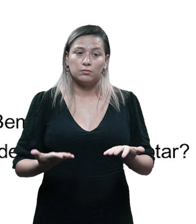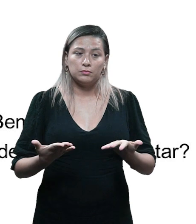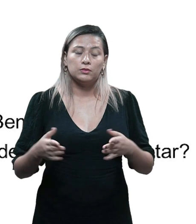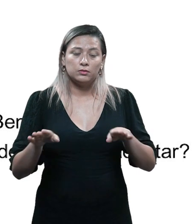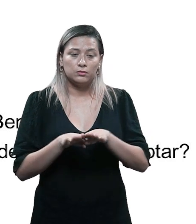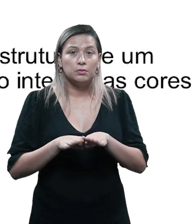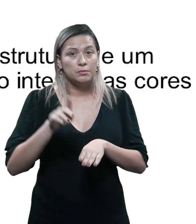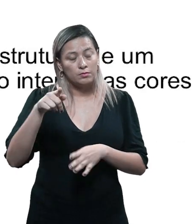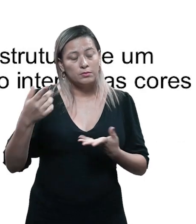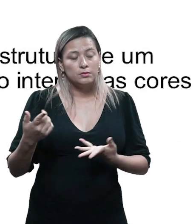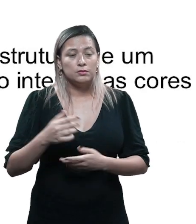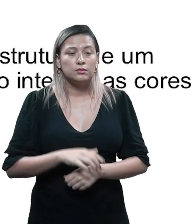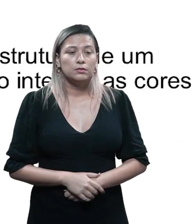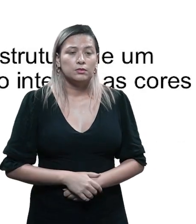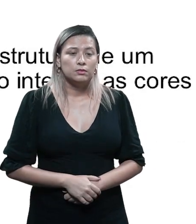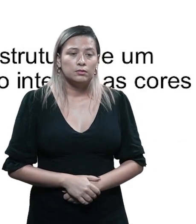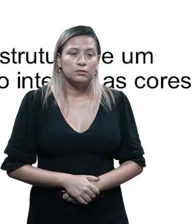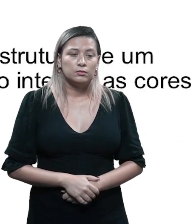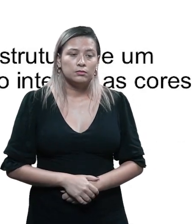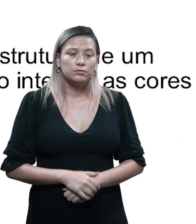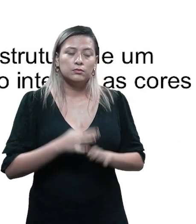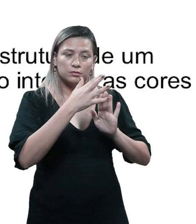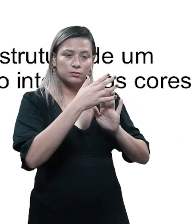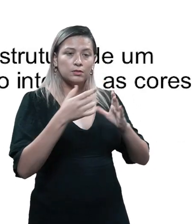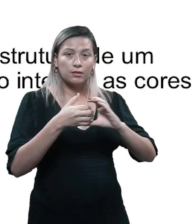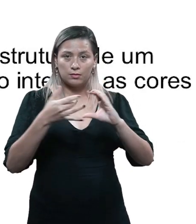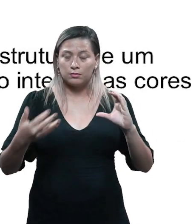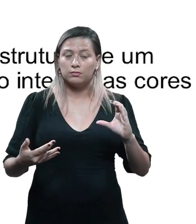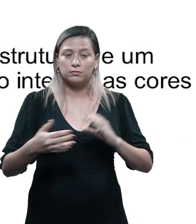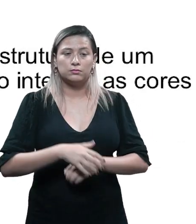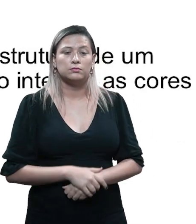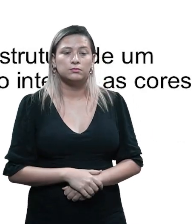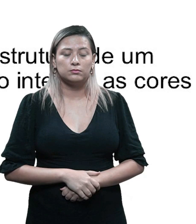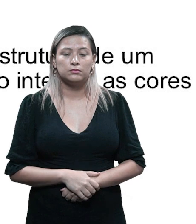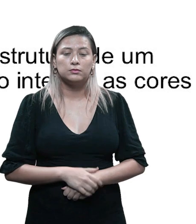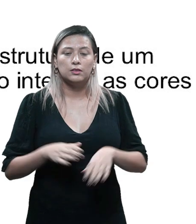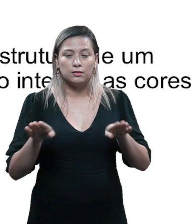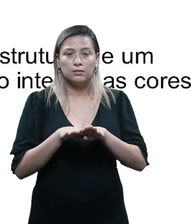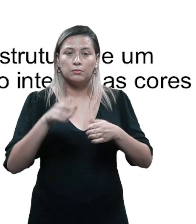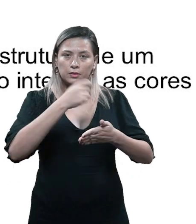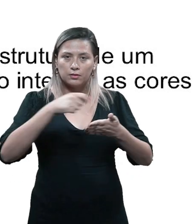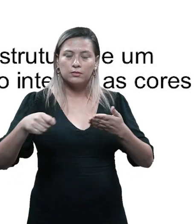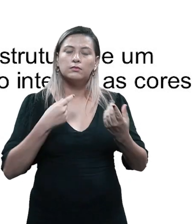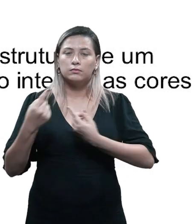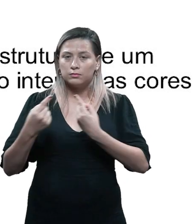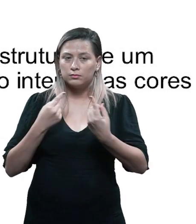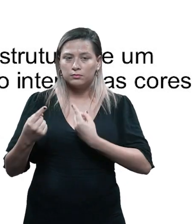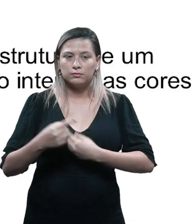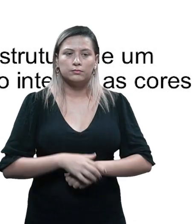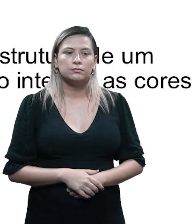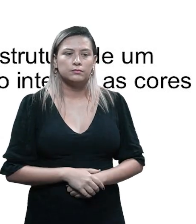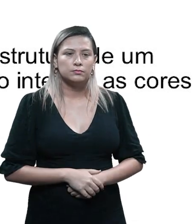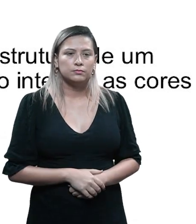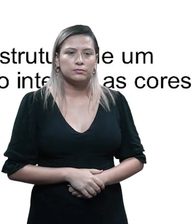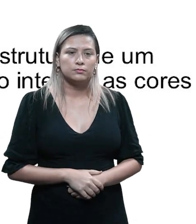desse personagem. Então, aqui são algumas questões para você fazer na caracterização do personagem